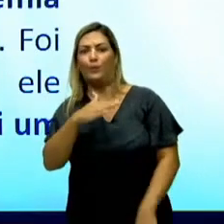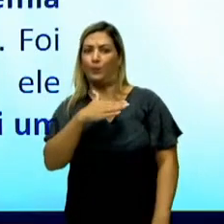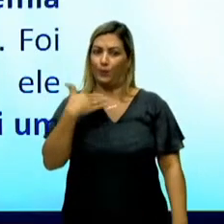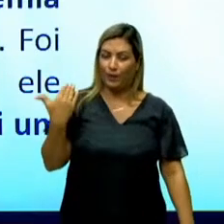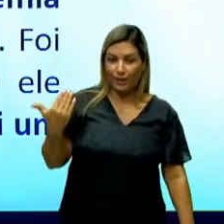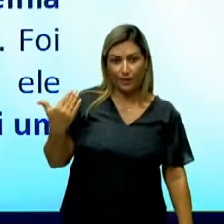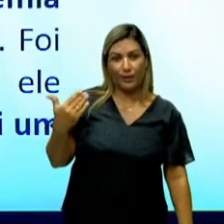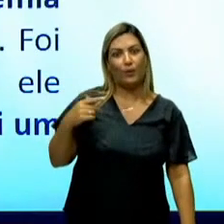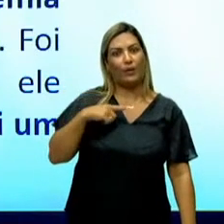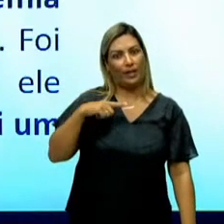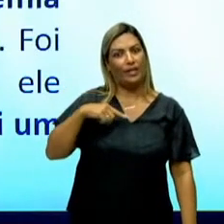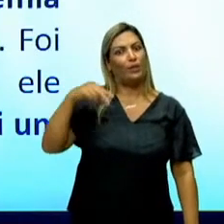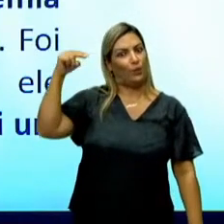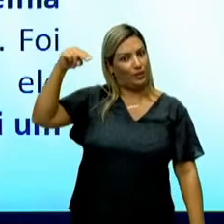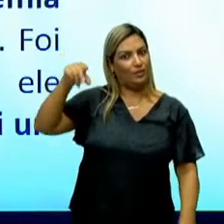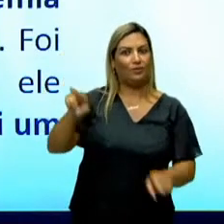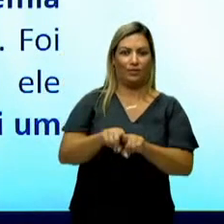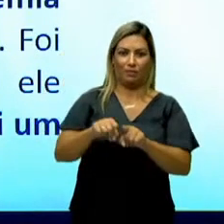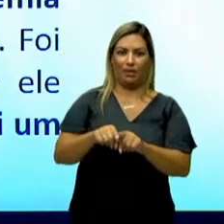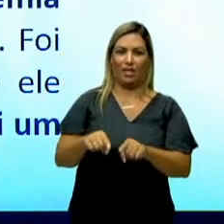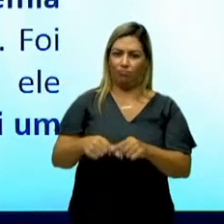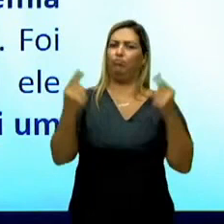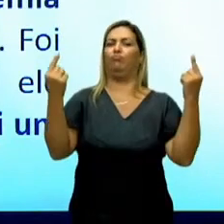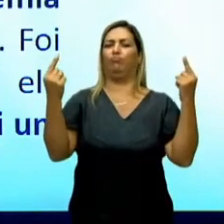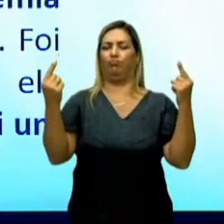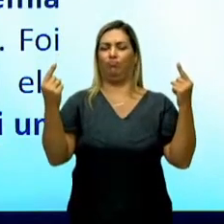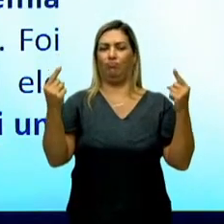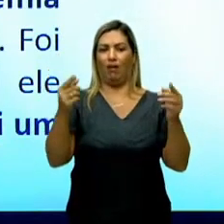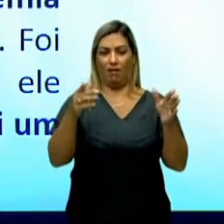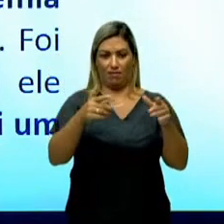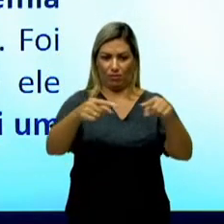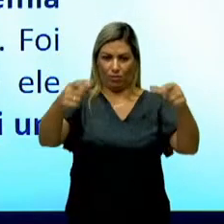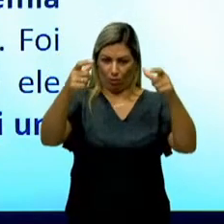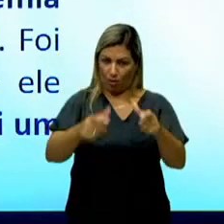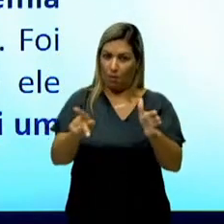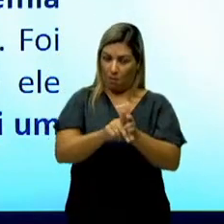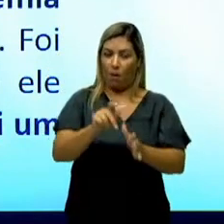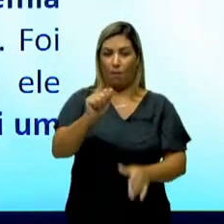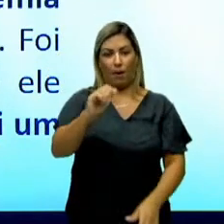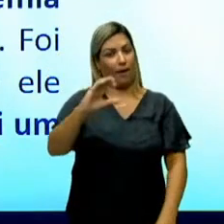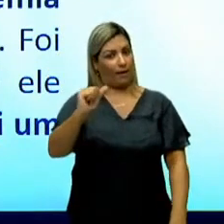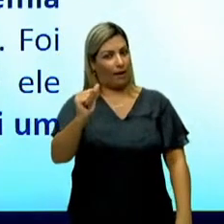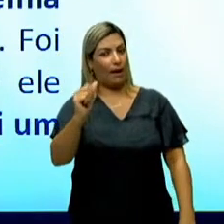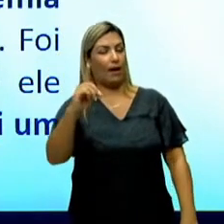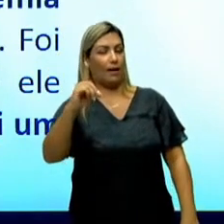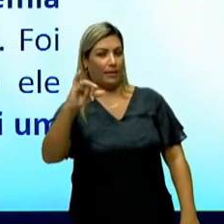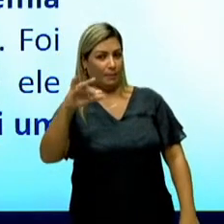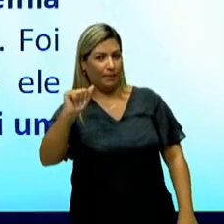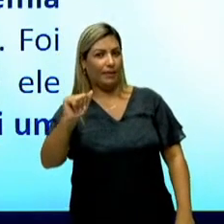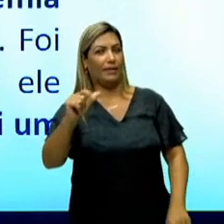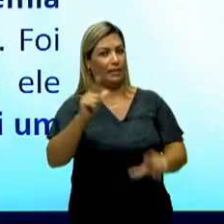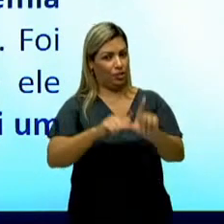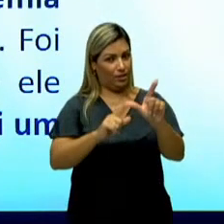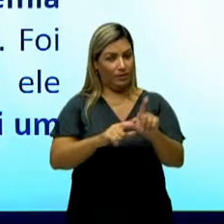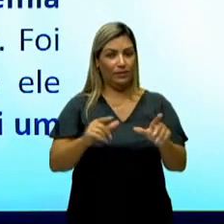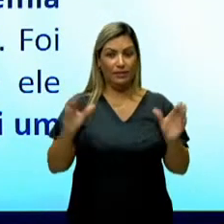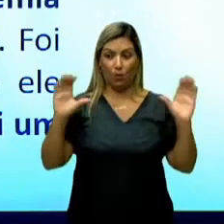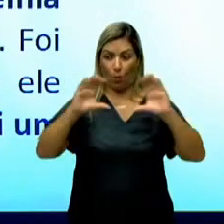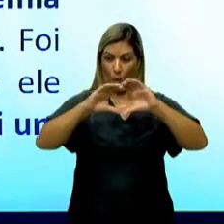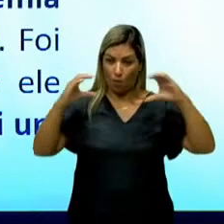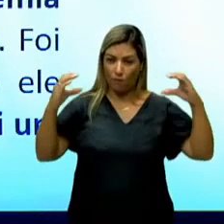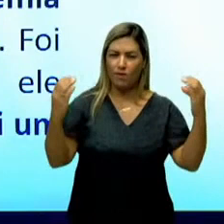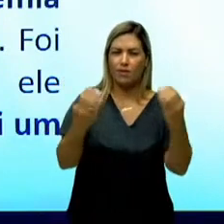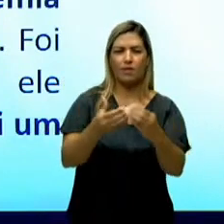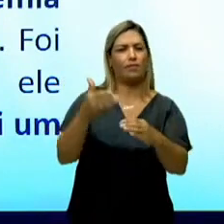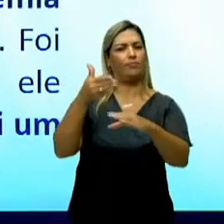nordestino, ele rompe com a Academia Brasileira de Letras, porque ele até participa de uma conferência,